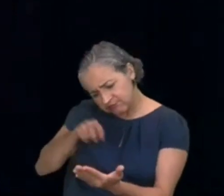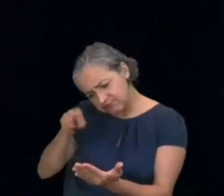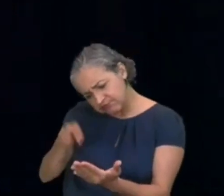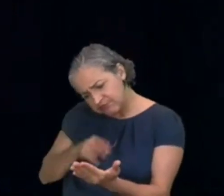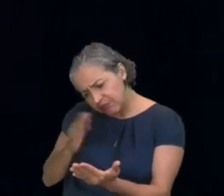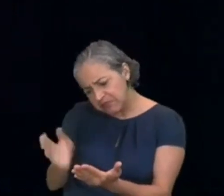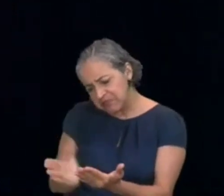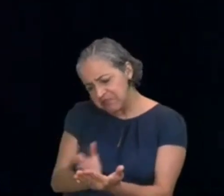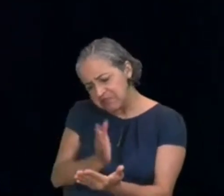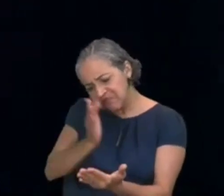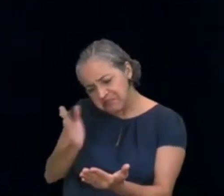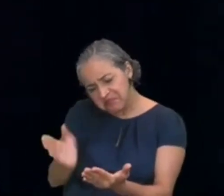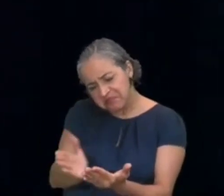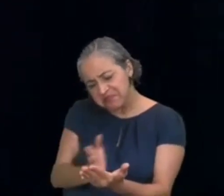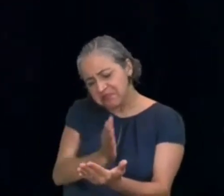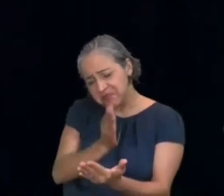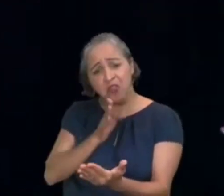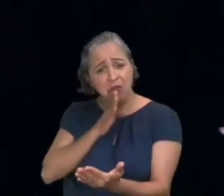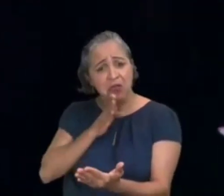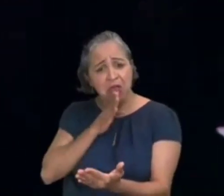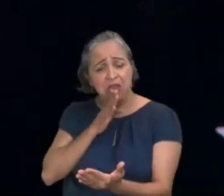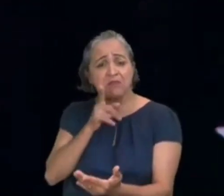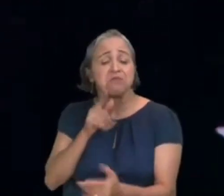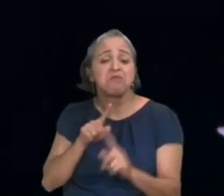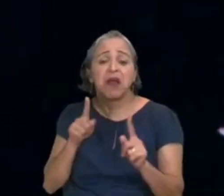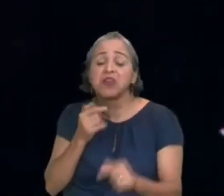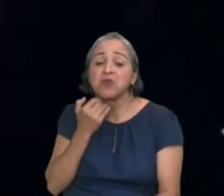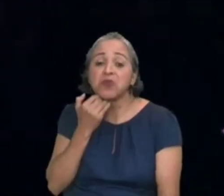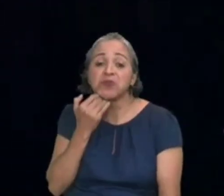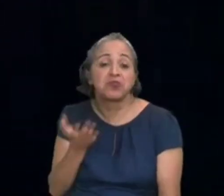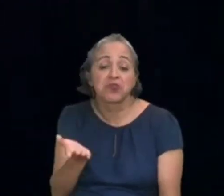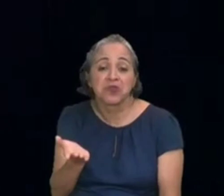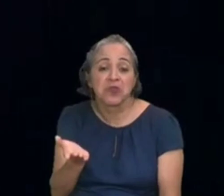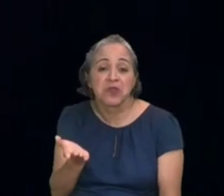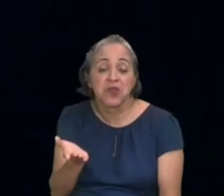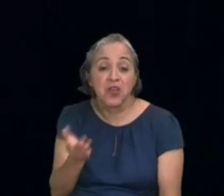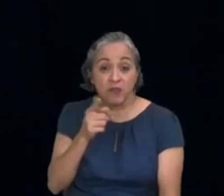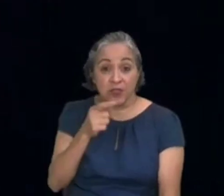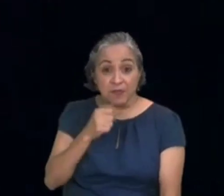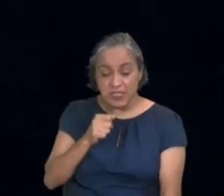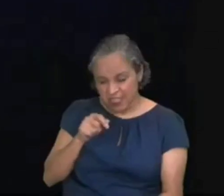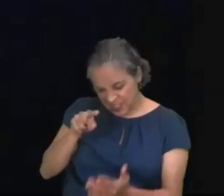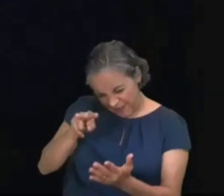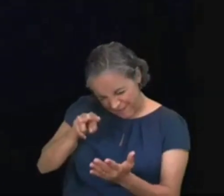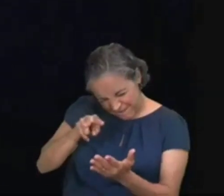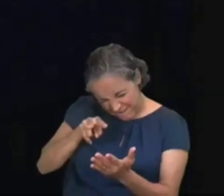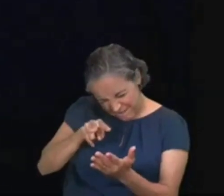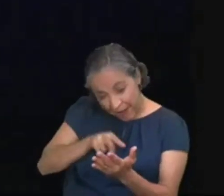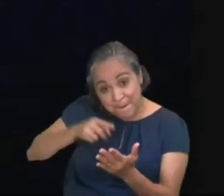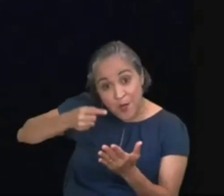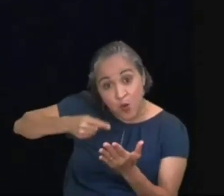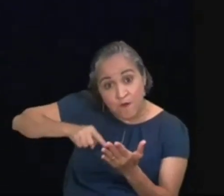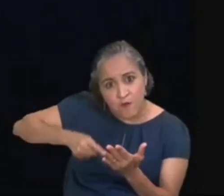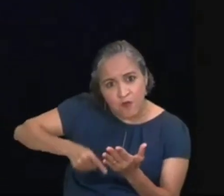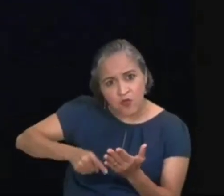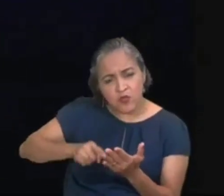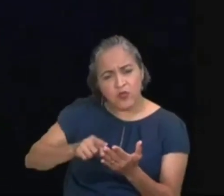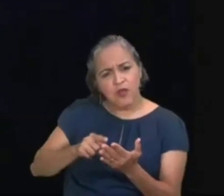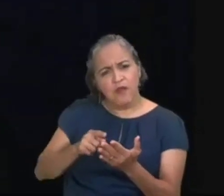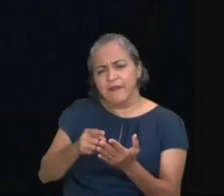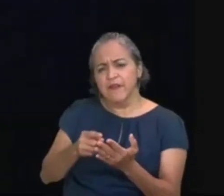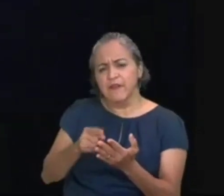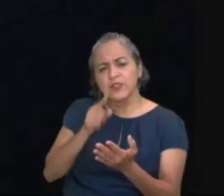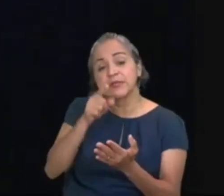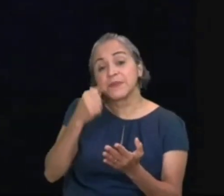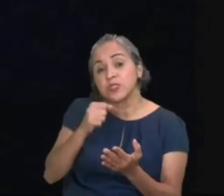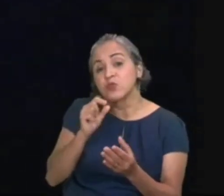mas, a Bíblia, a própria Bíblia, diz, que isso não adianta, você tem que comer a Bíblia, pastor, mas, como é que